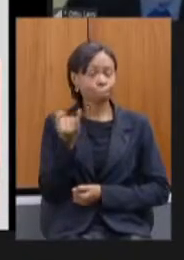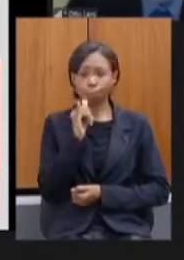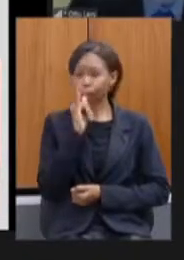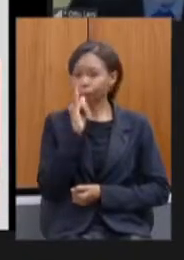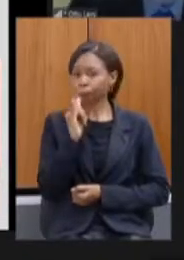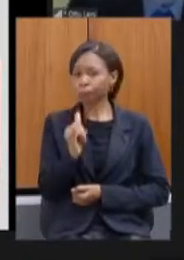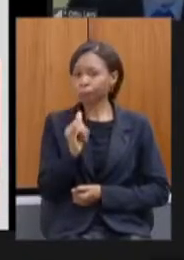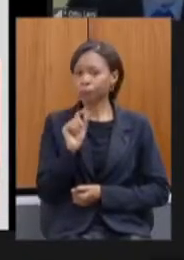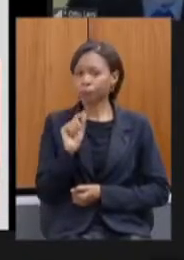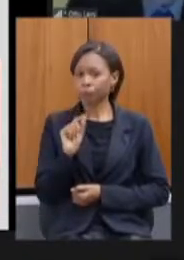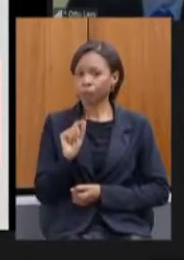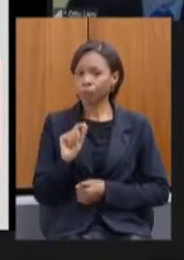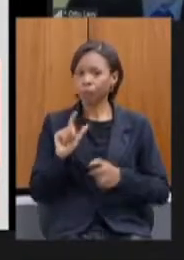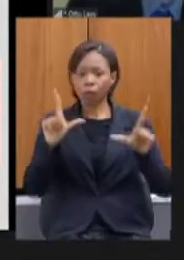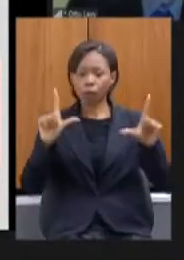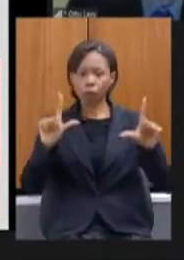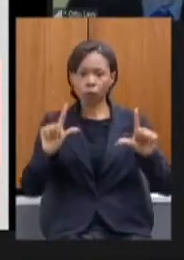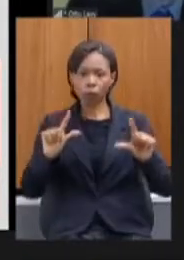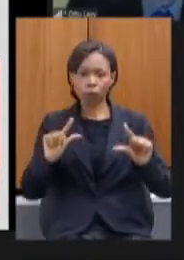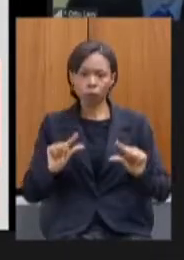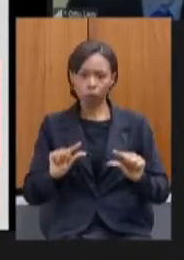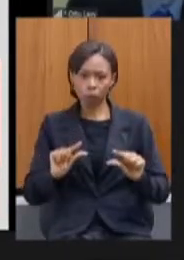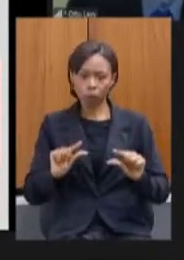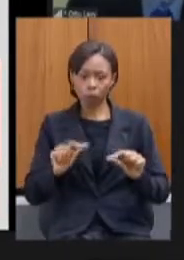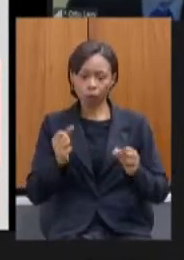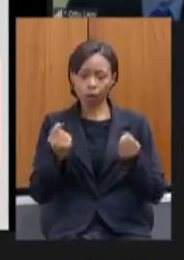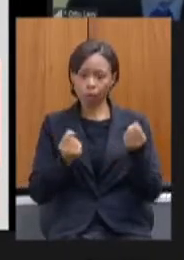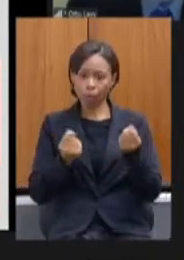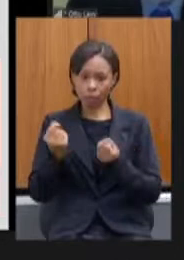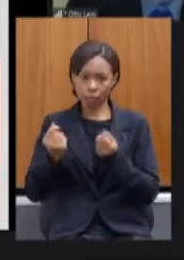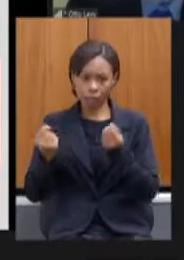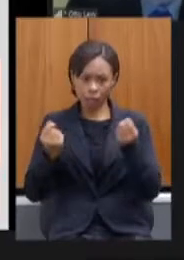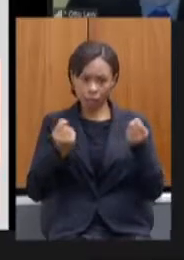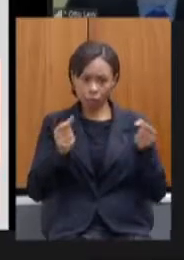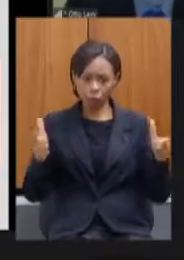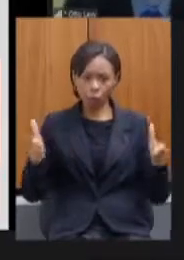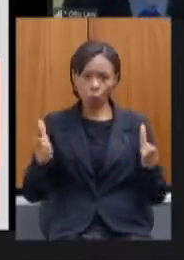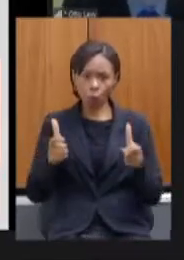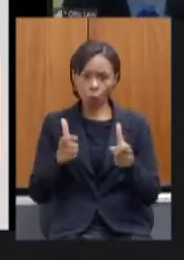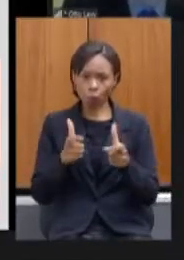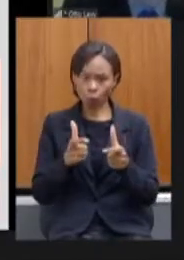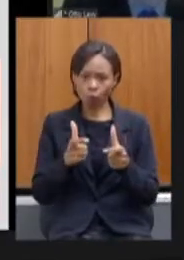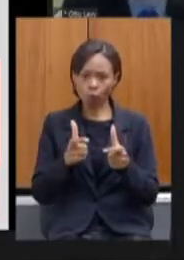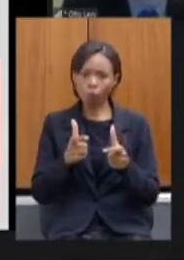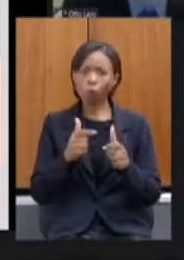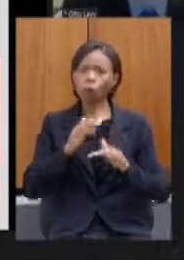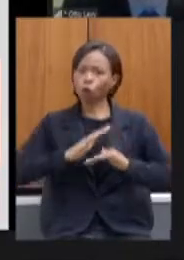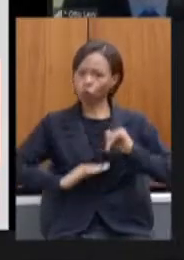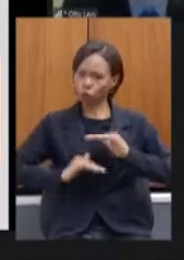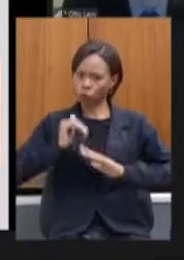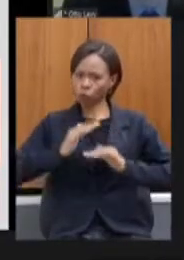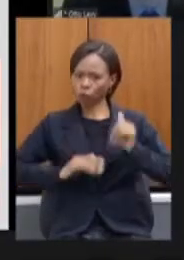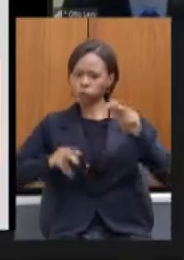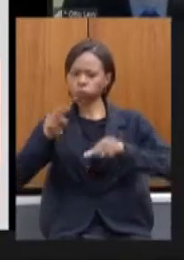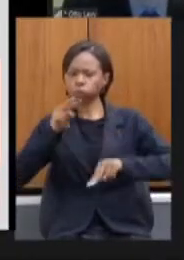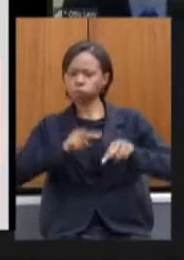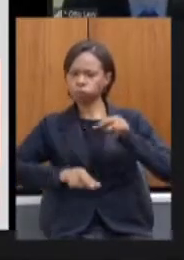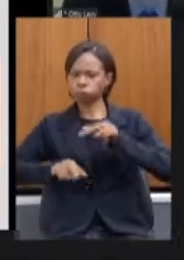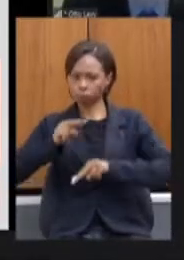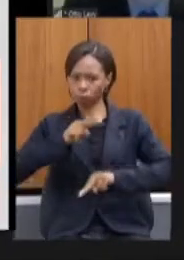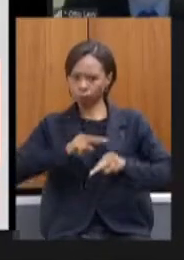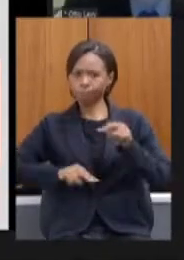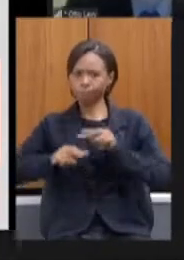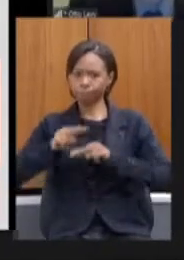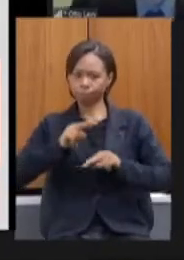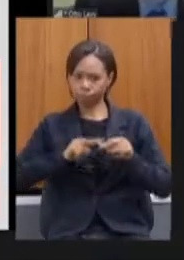esta redução dos veículos se deu de maneira técnica analisando-se o